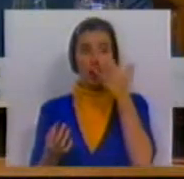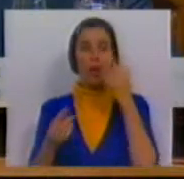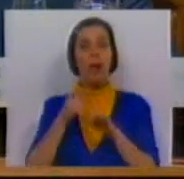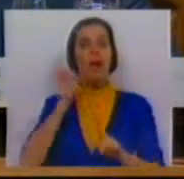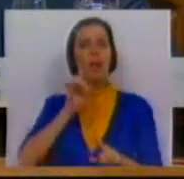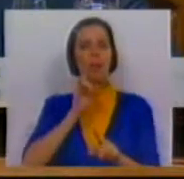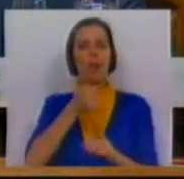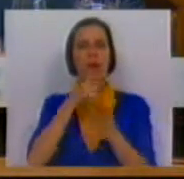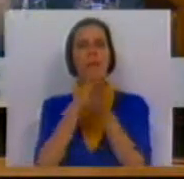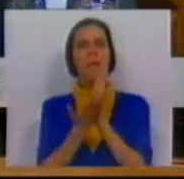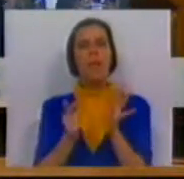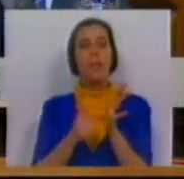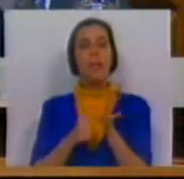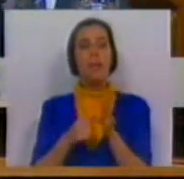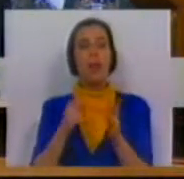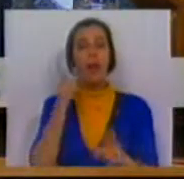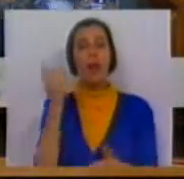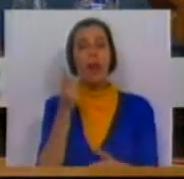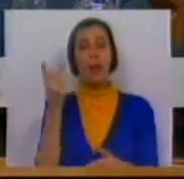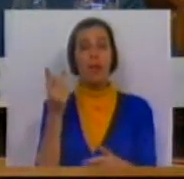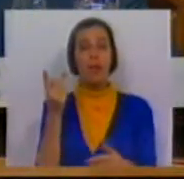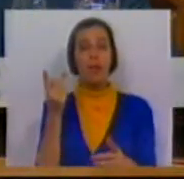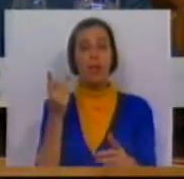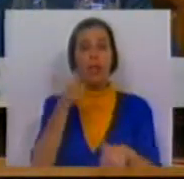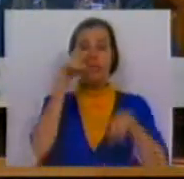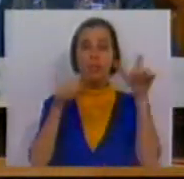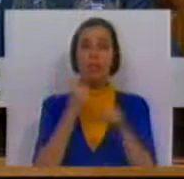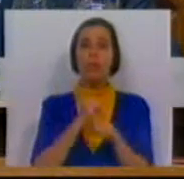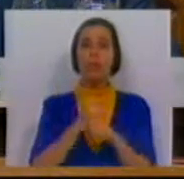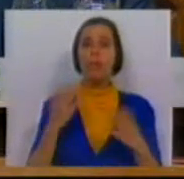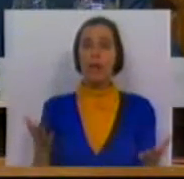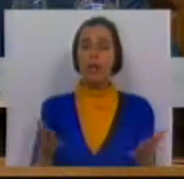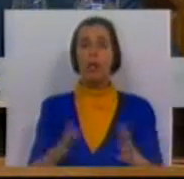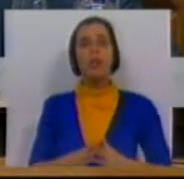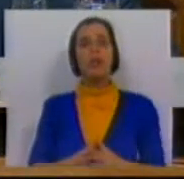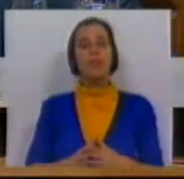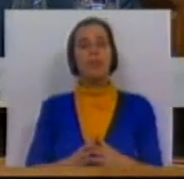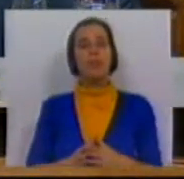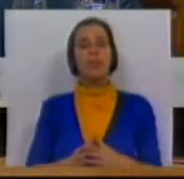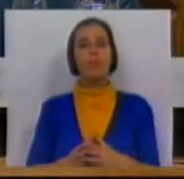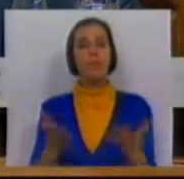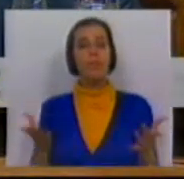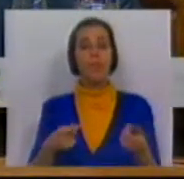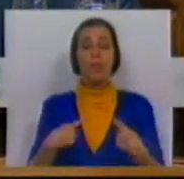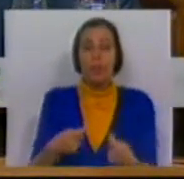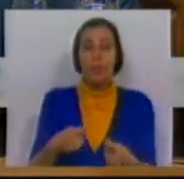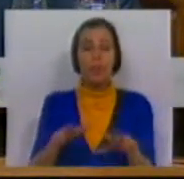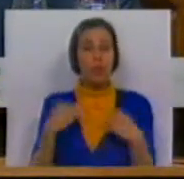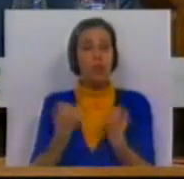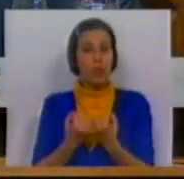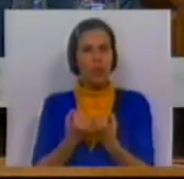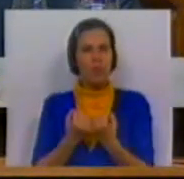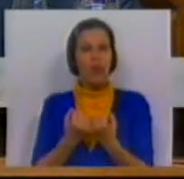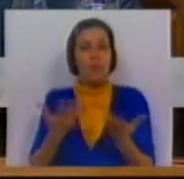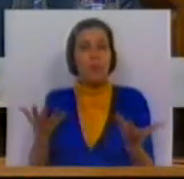importante medida na vida dos trabalhadores e das despesas sociais?